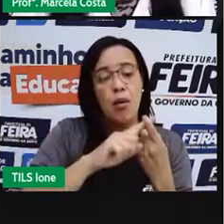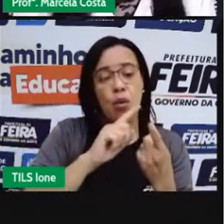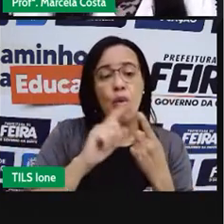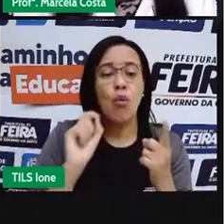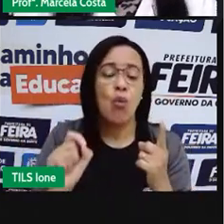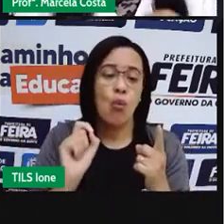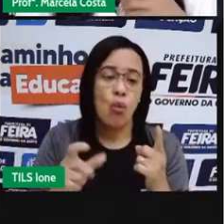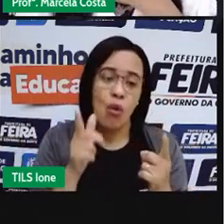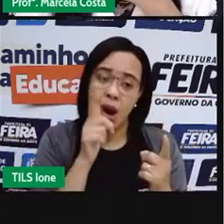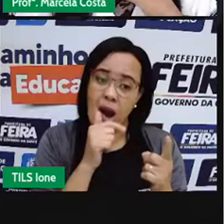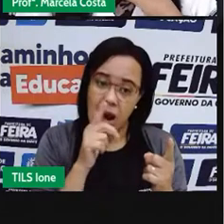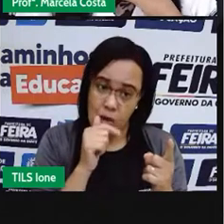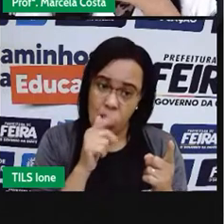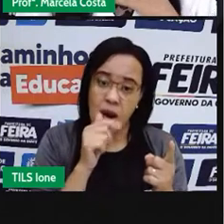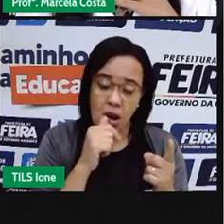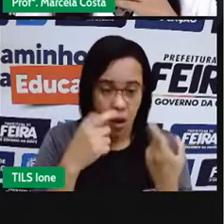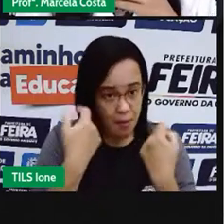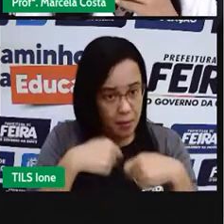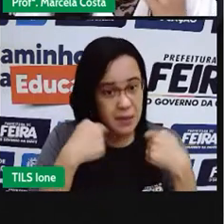né? Então,